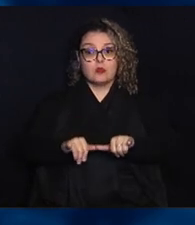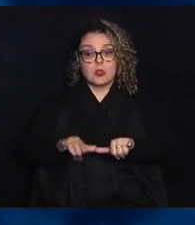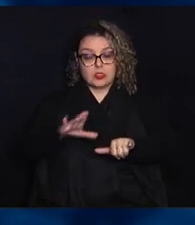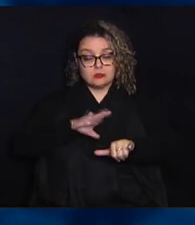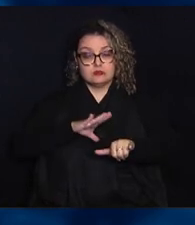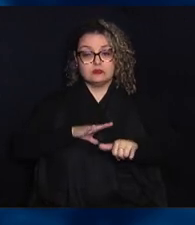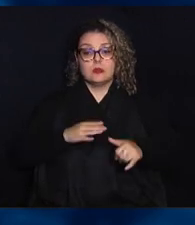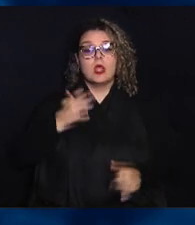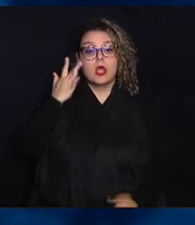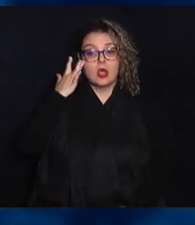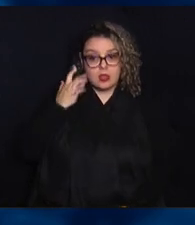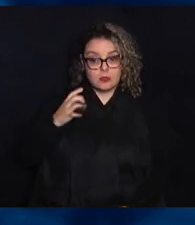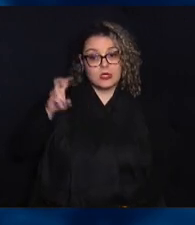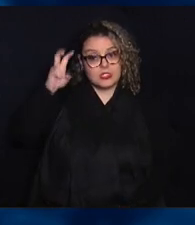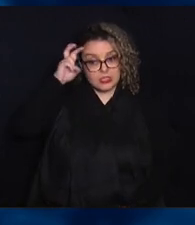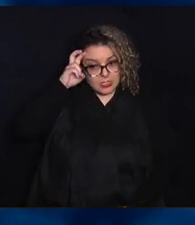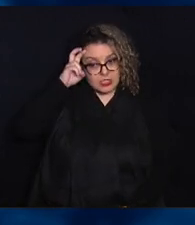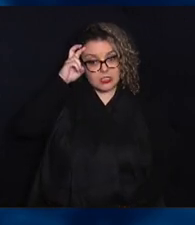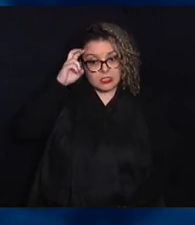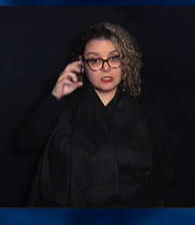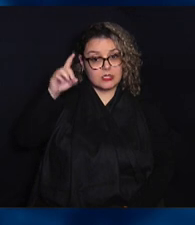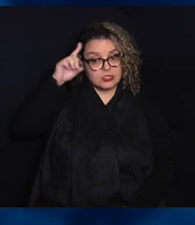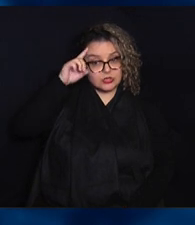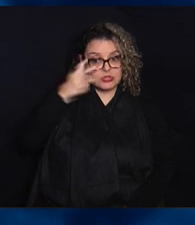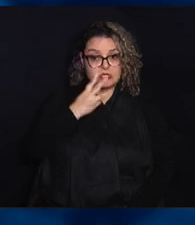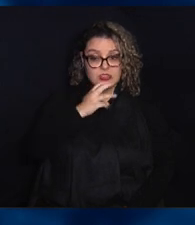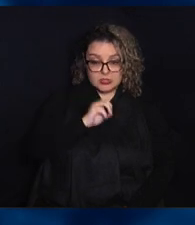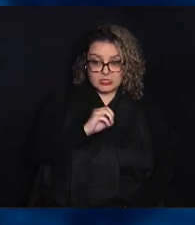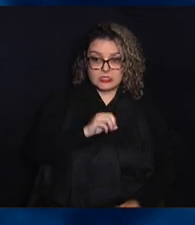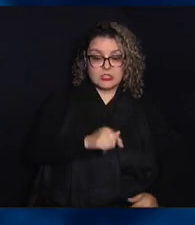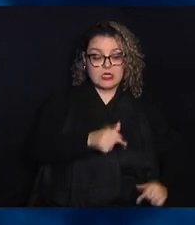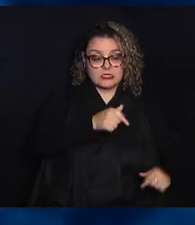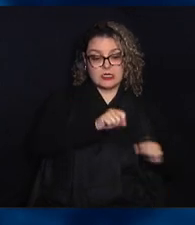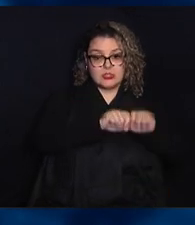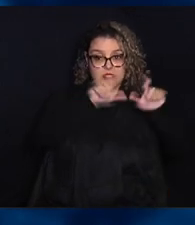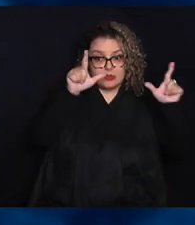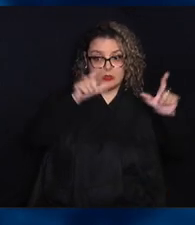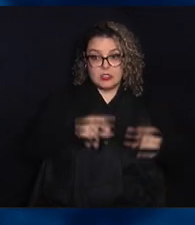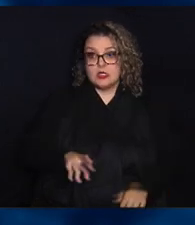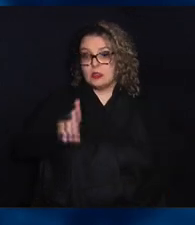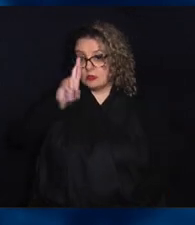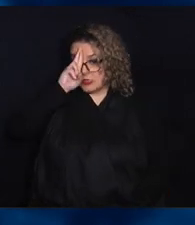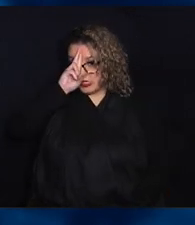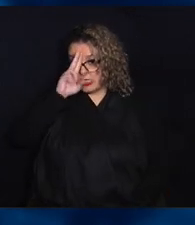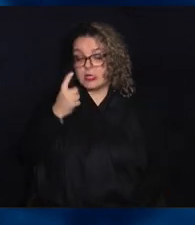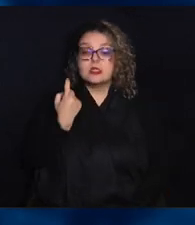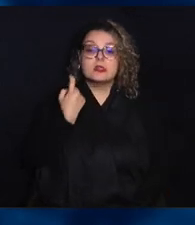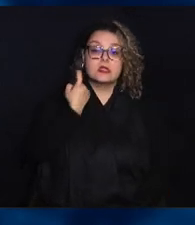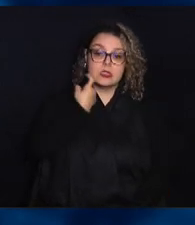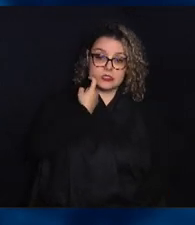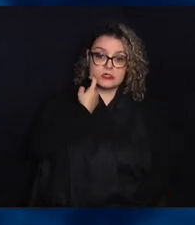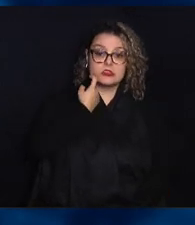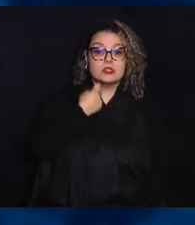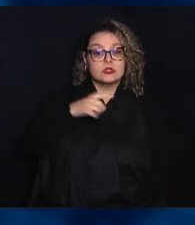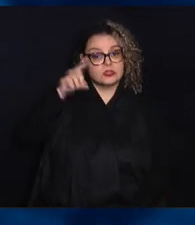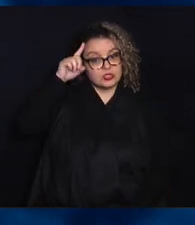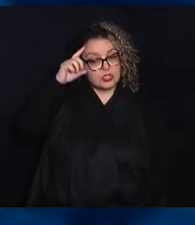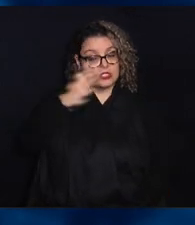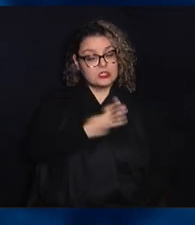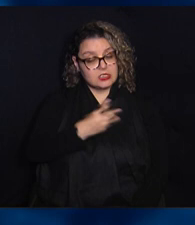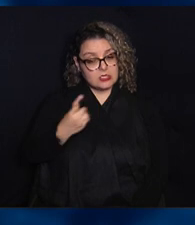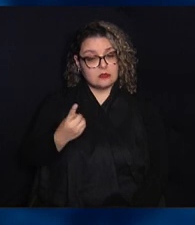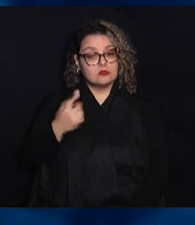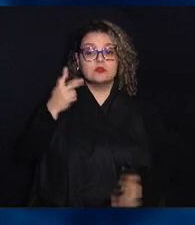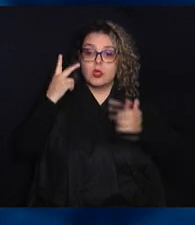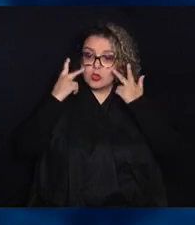abre amanhã, na quinta-feira, dia 30, das 7 horas da manhã ao meio-dia. Na sexta-feira, dia 31, horário